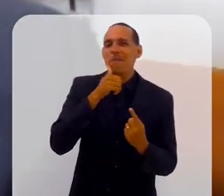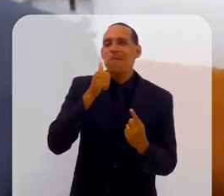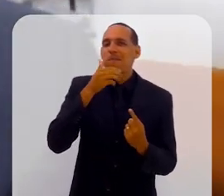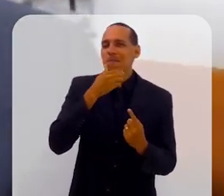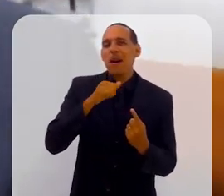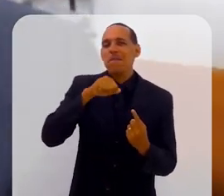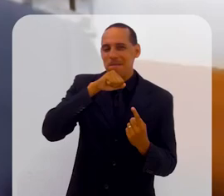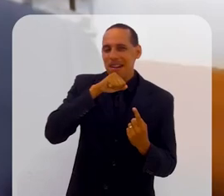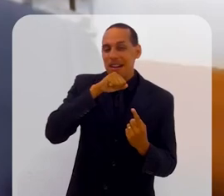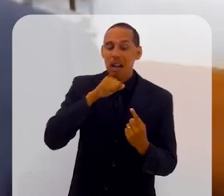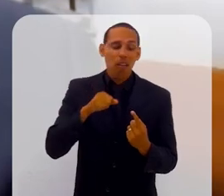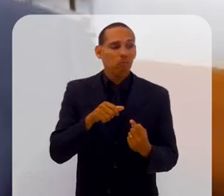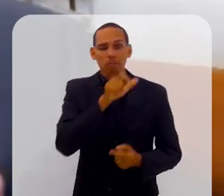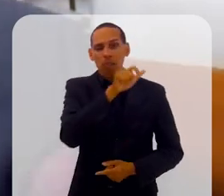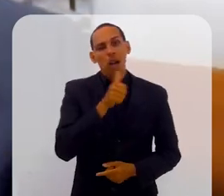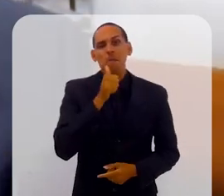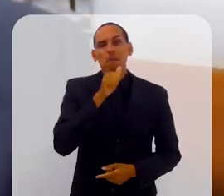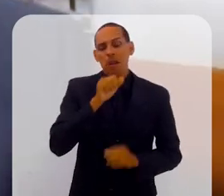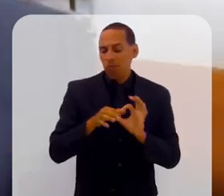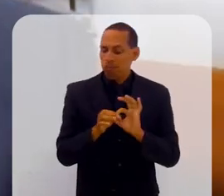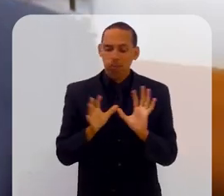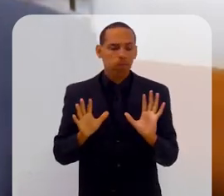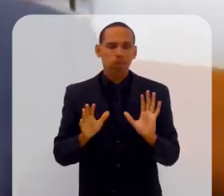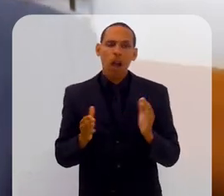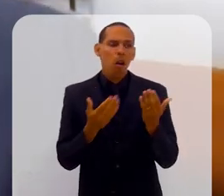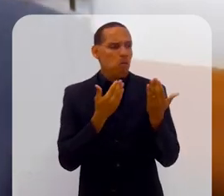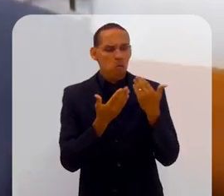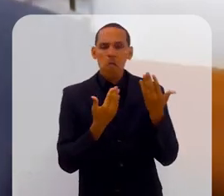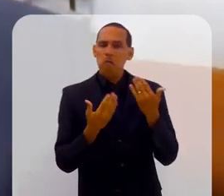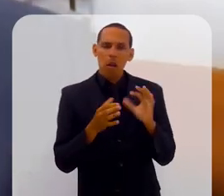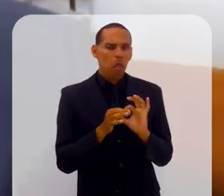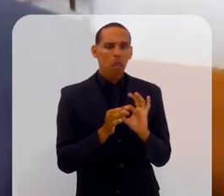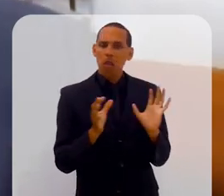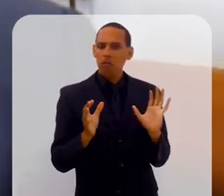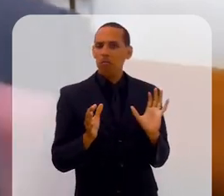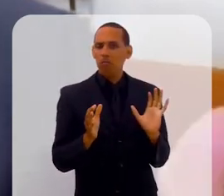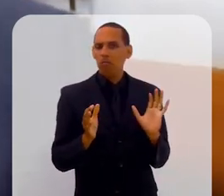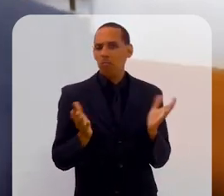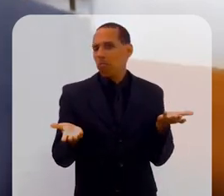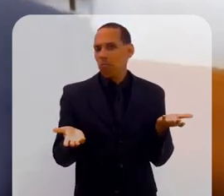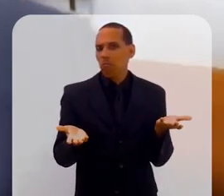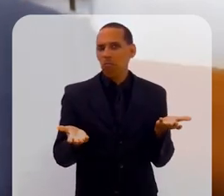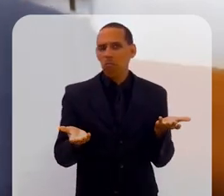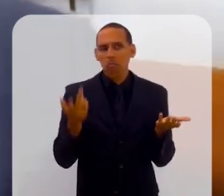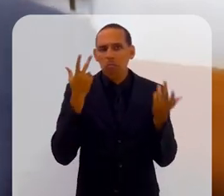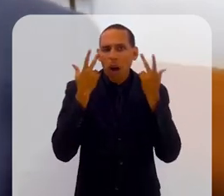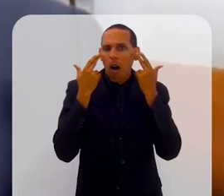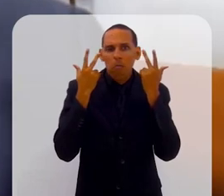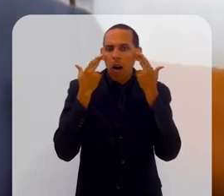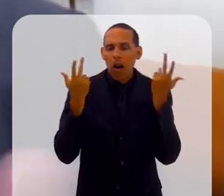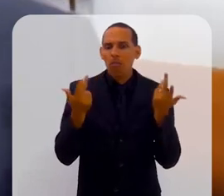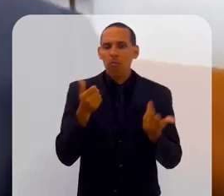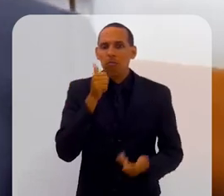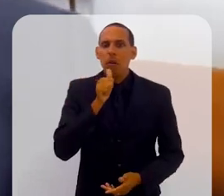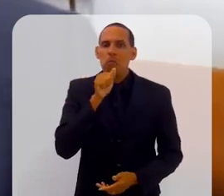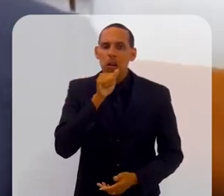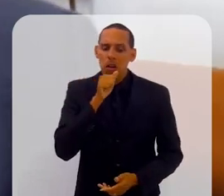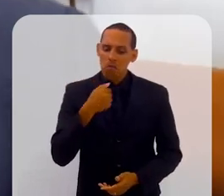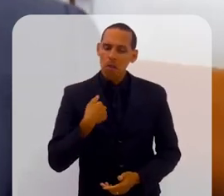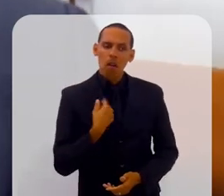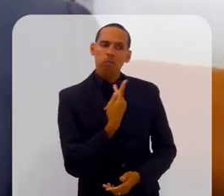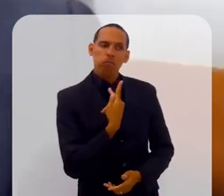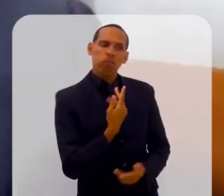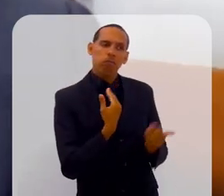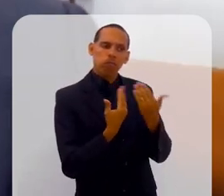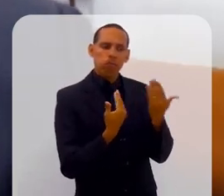foi uma coisa natural ali, uma conversa da minha mãe comigo